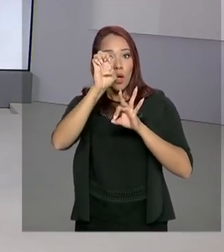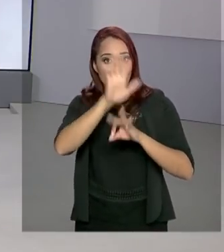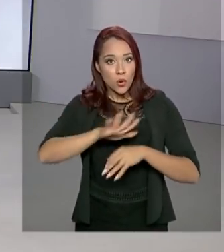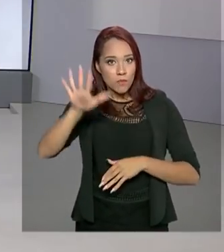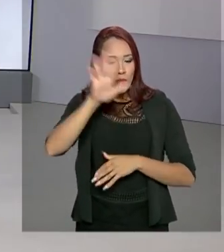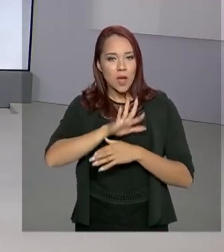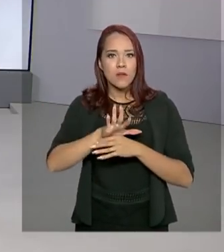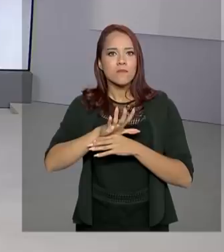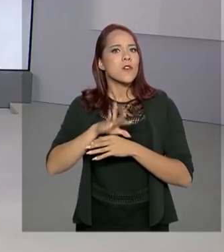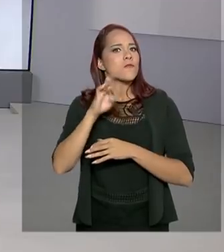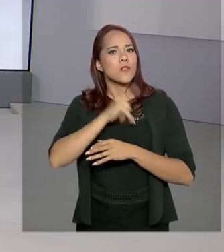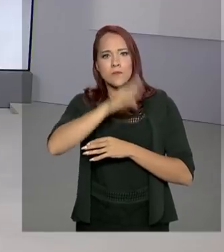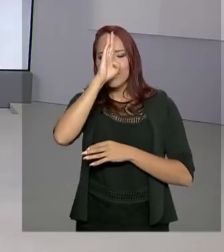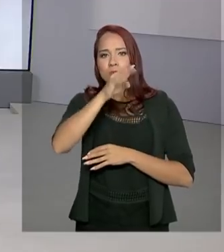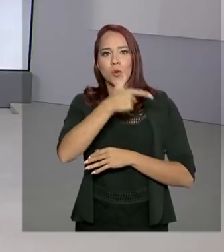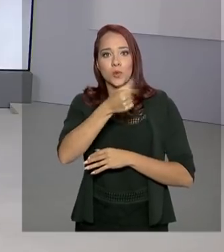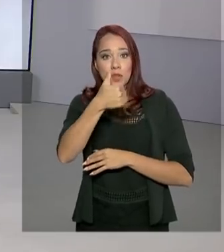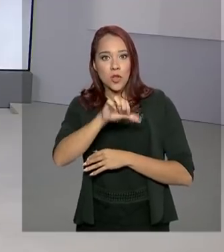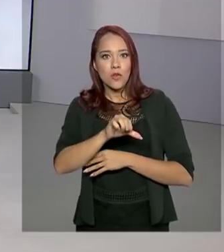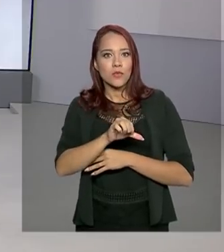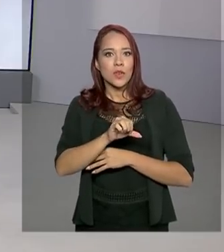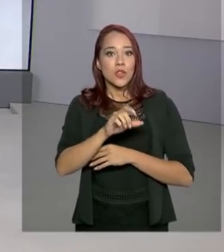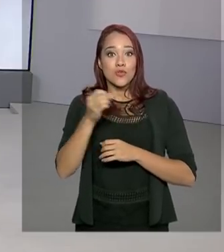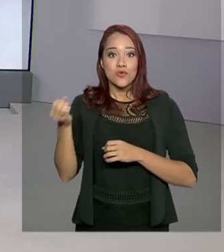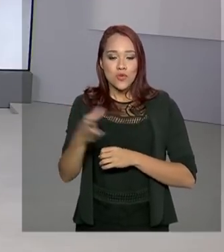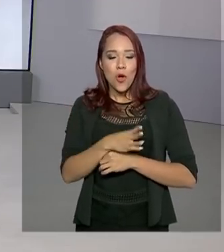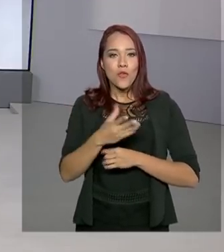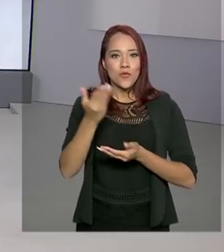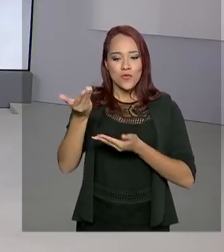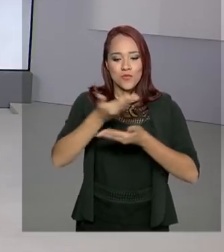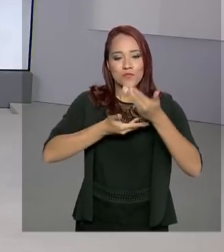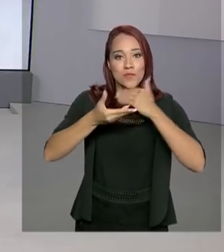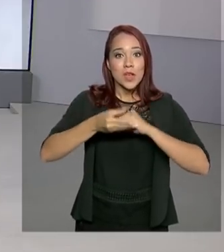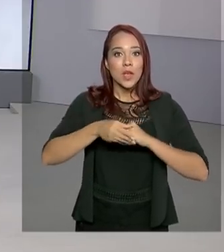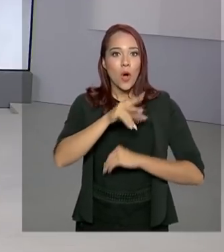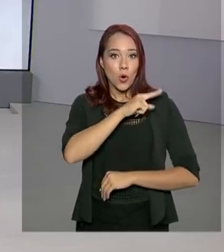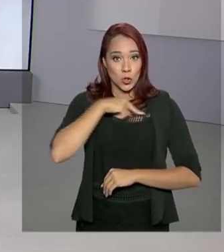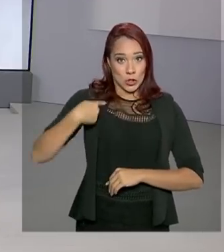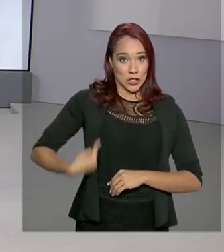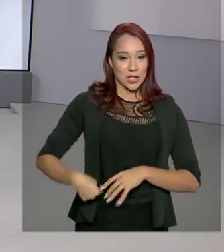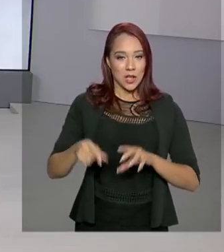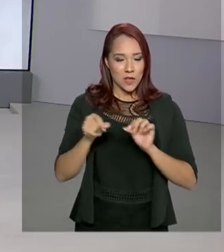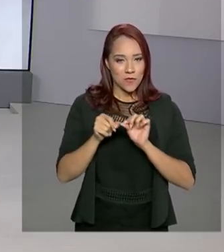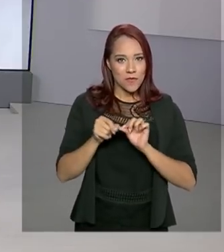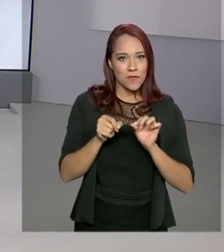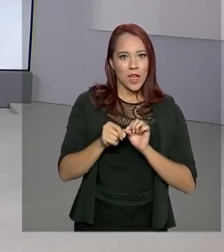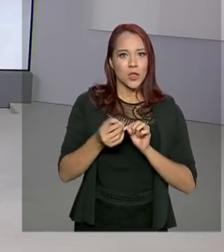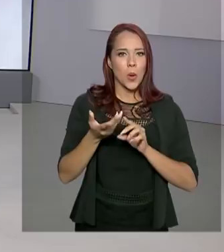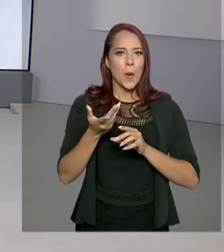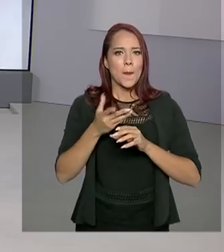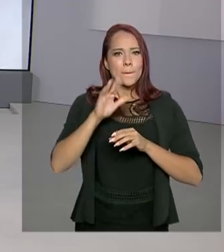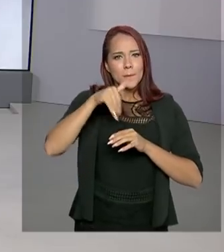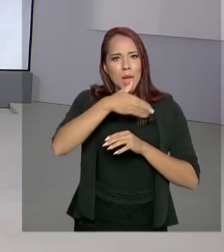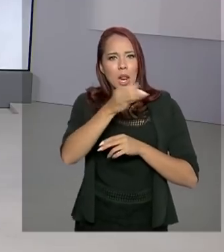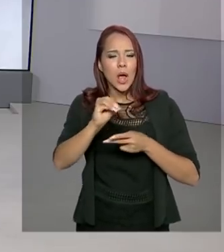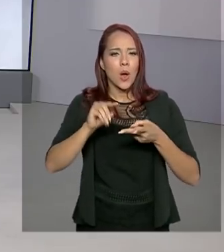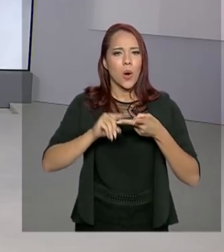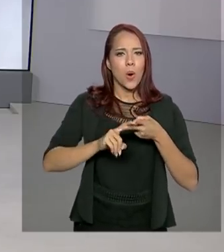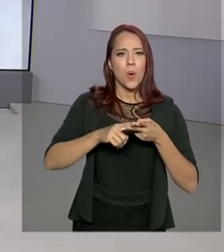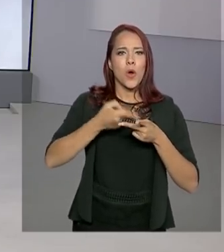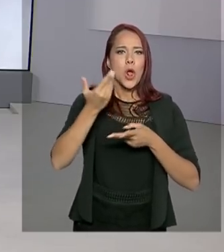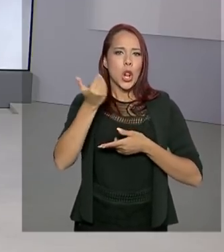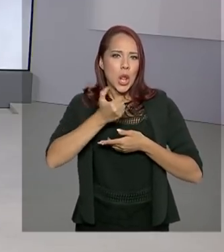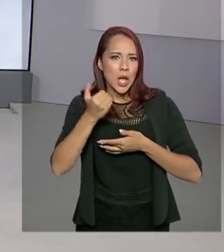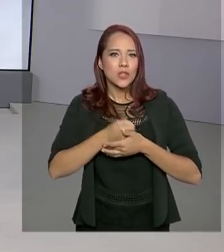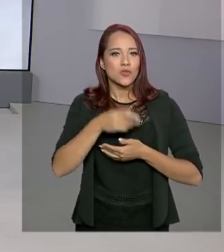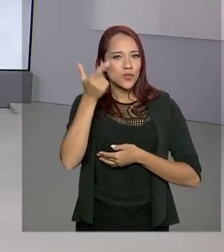A conquista de novos mercados como a China, que passou a importar nossos produtos lácteos e melões, também ajudou a consolidar o